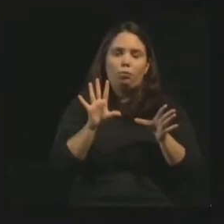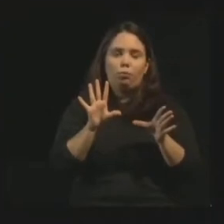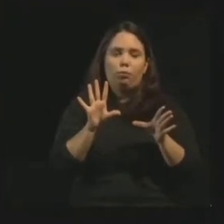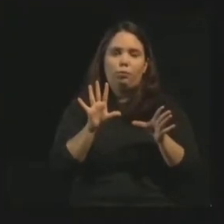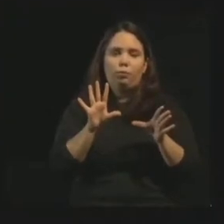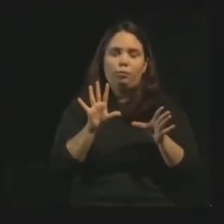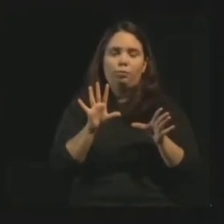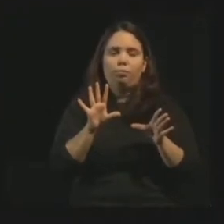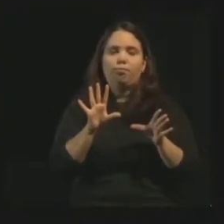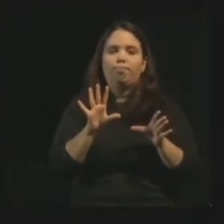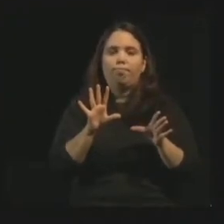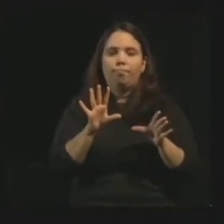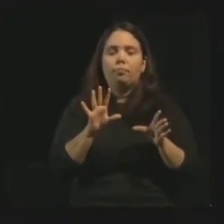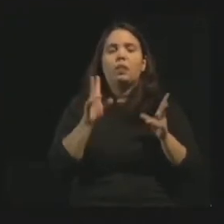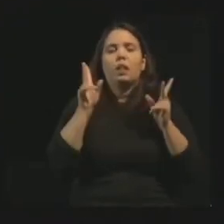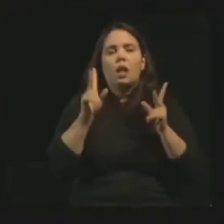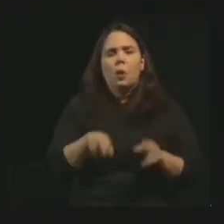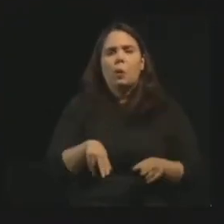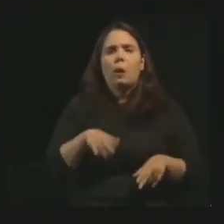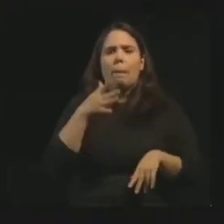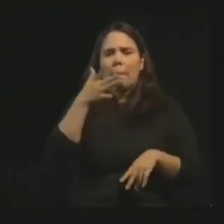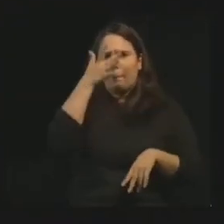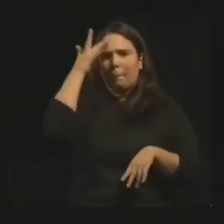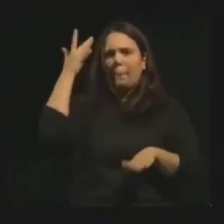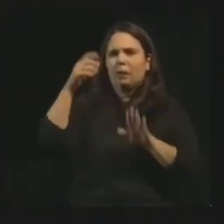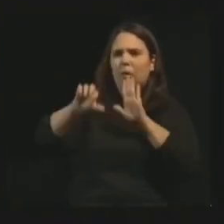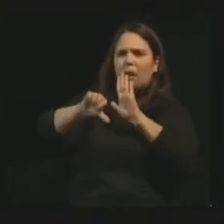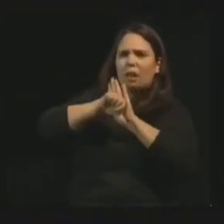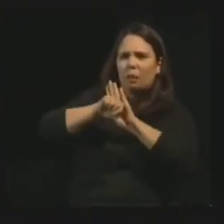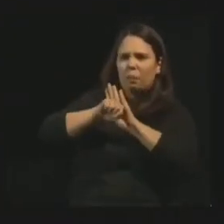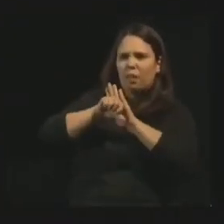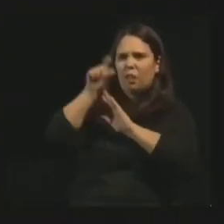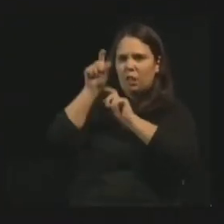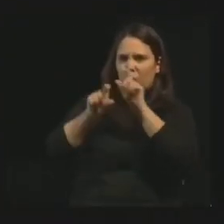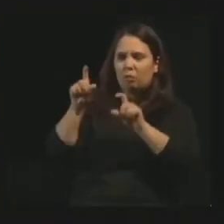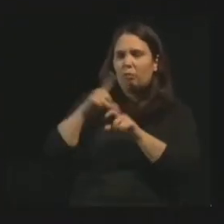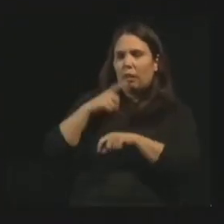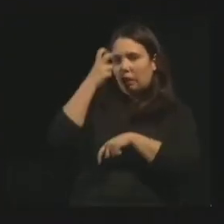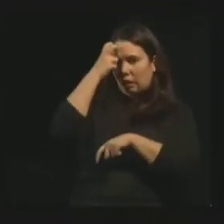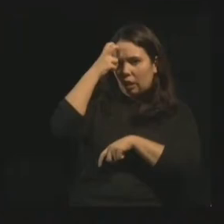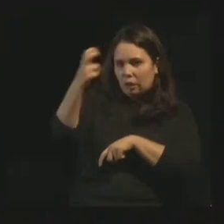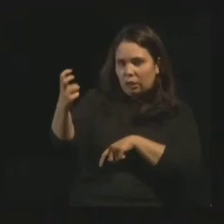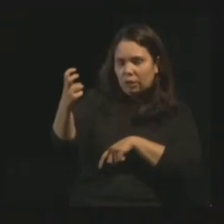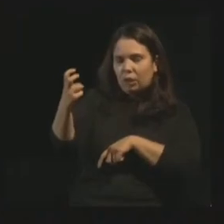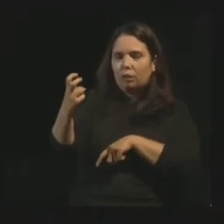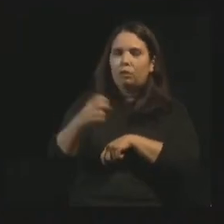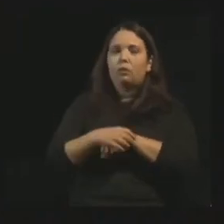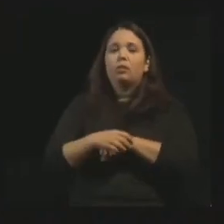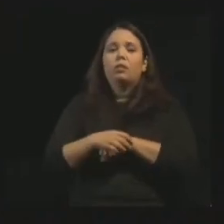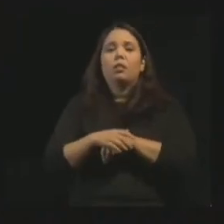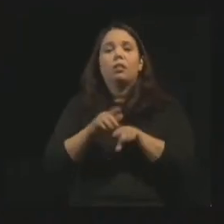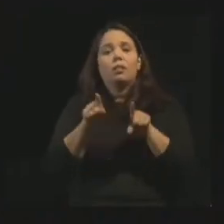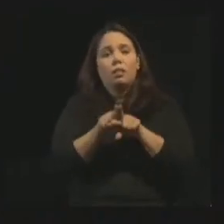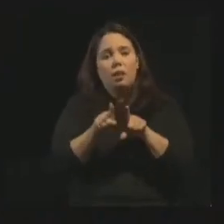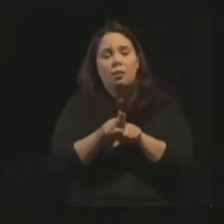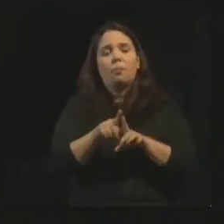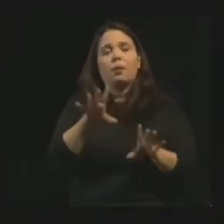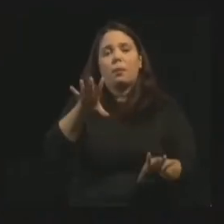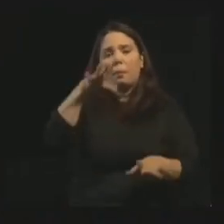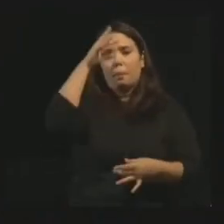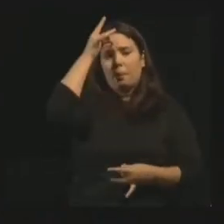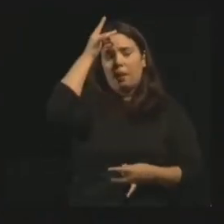Assim como há criminosos extremamente inteligentes, há médiuns extremamente